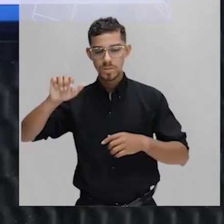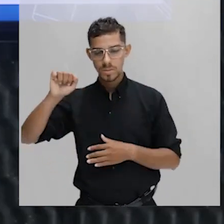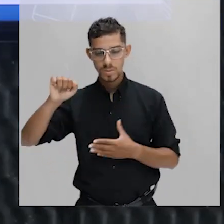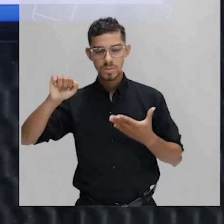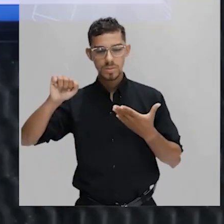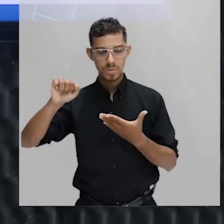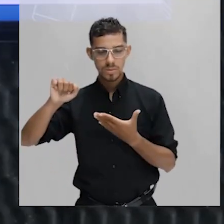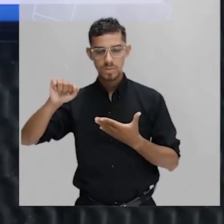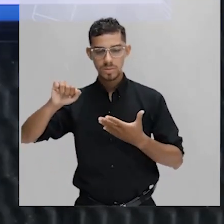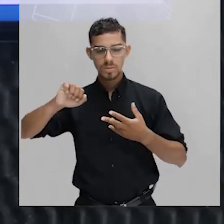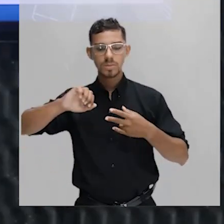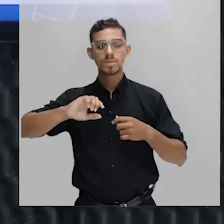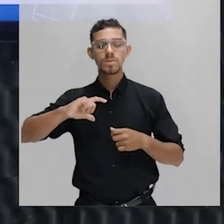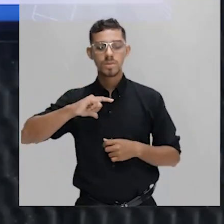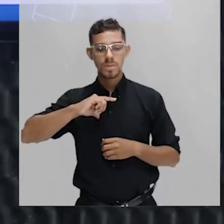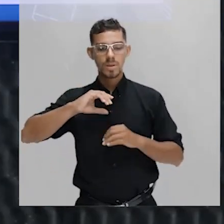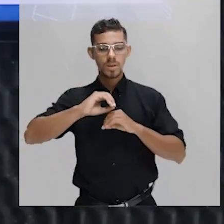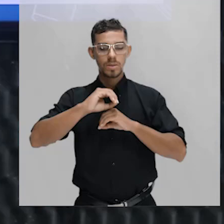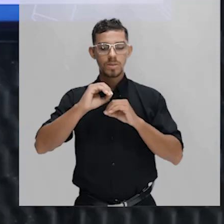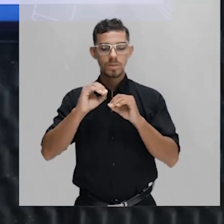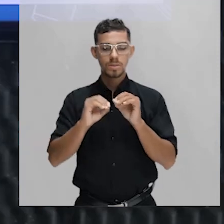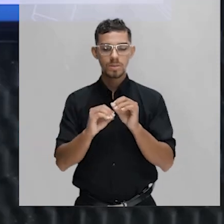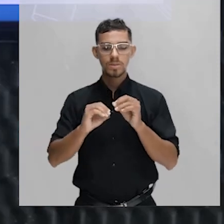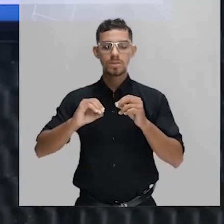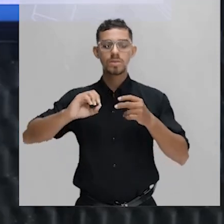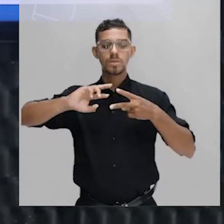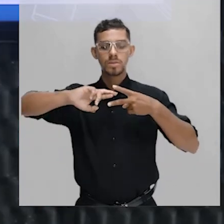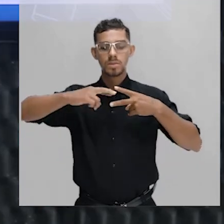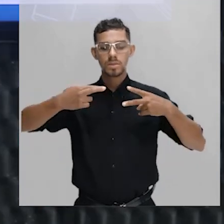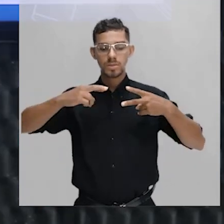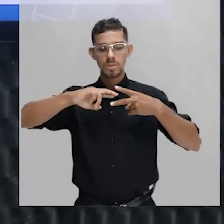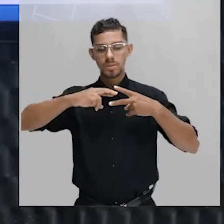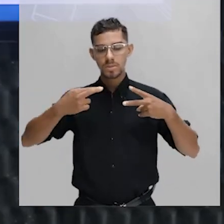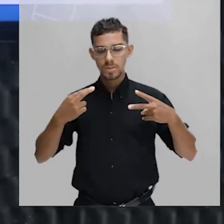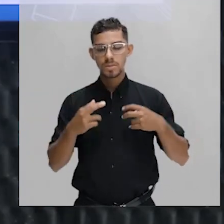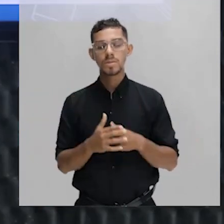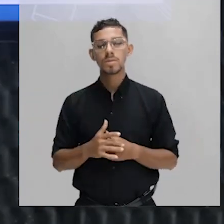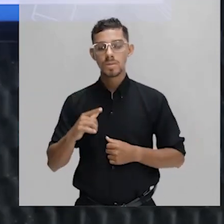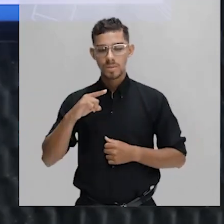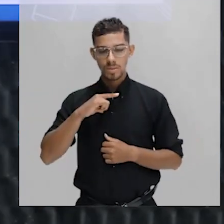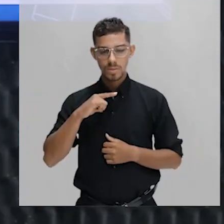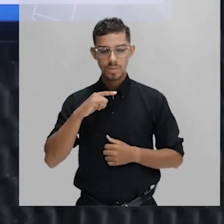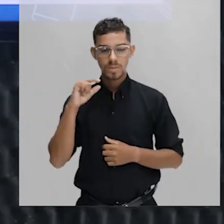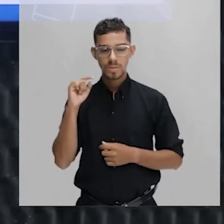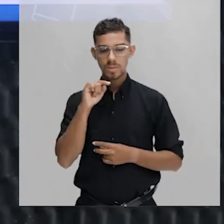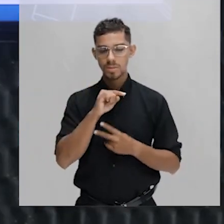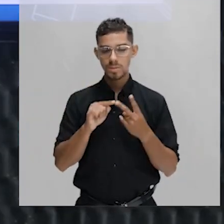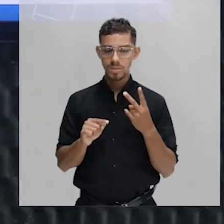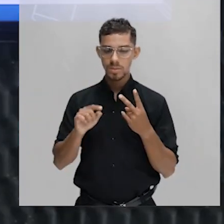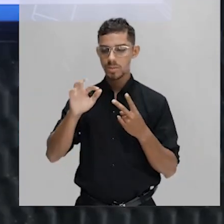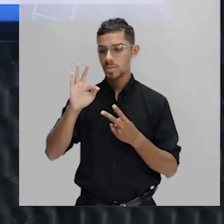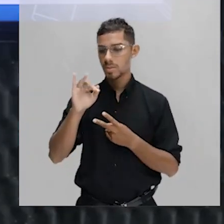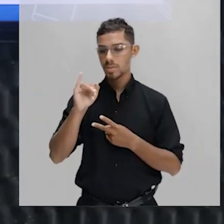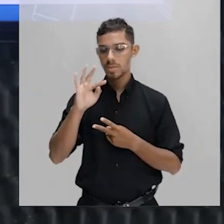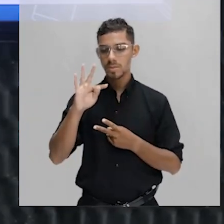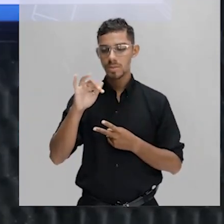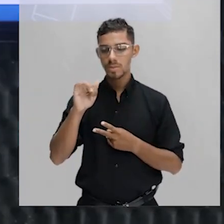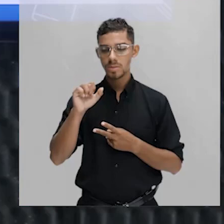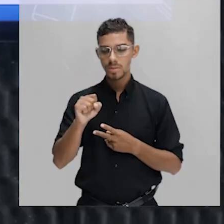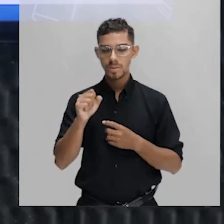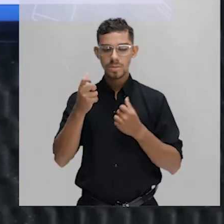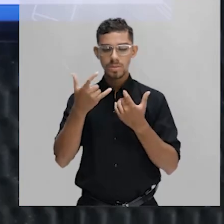molécula de RNA. Certo? Como vocês já sabem, a molécula de RNA, ela é formada por duas fitas de